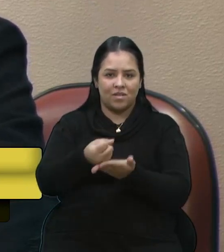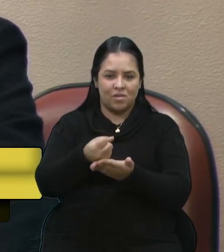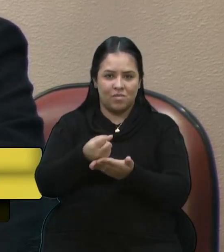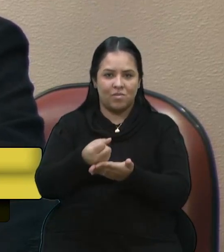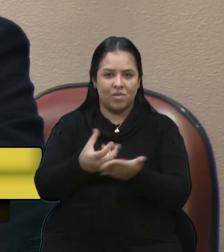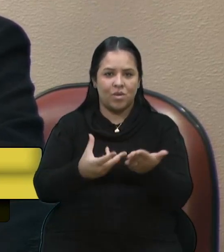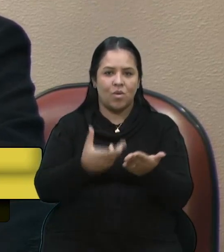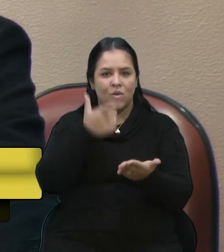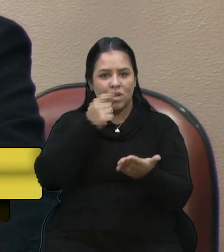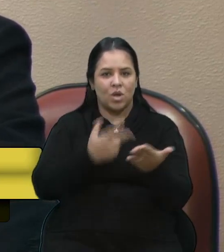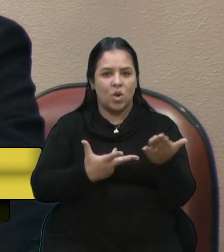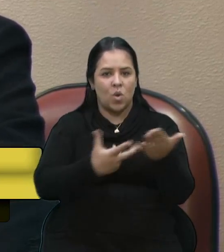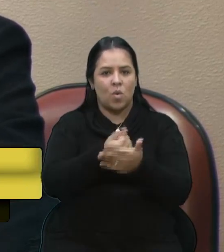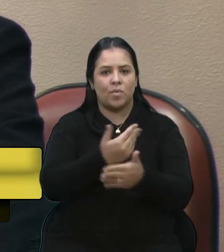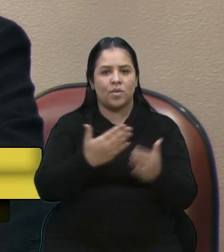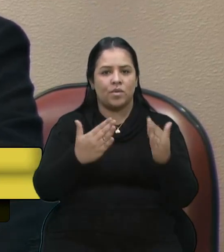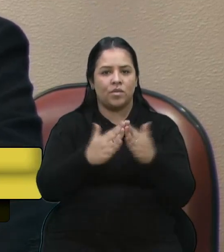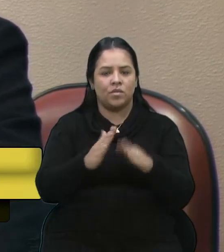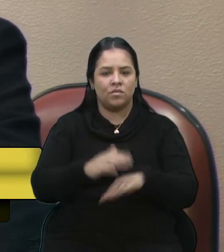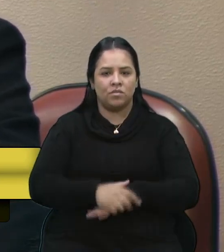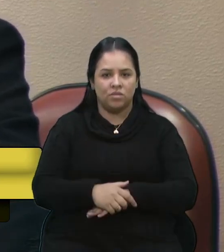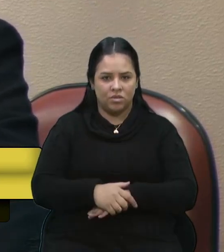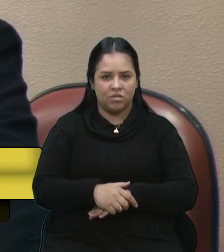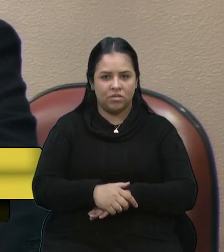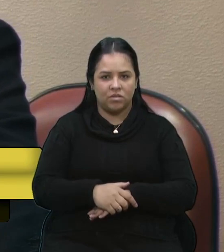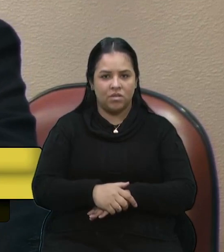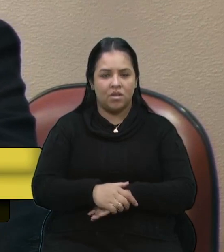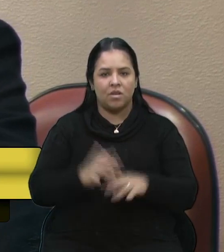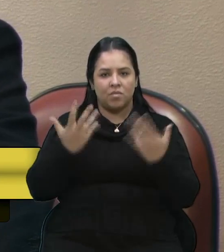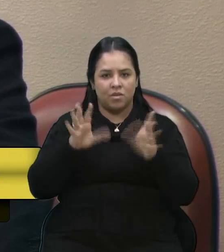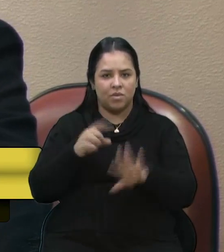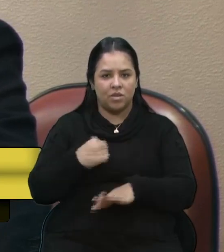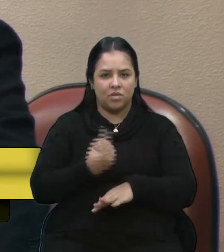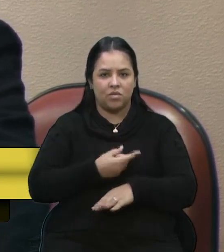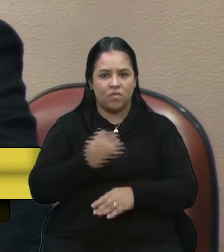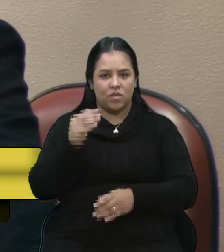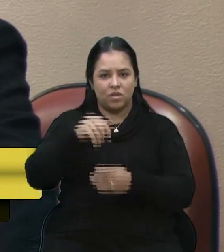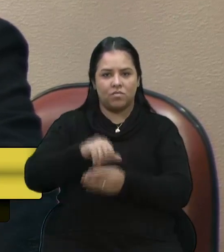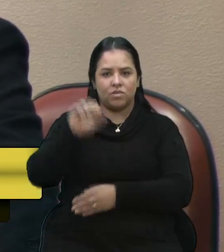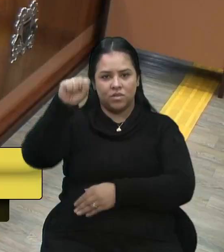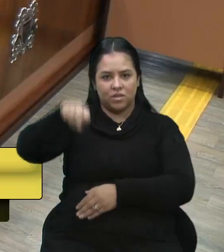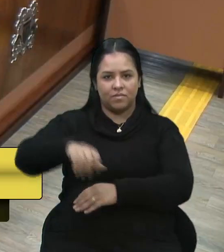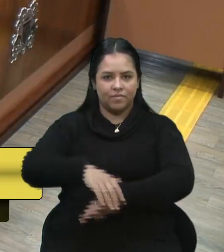essas moradias. Essa palavra, presidente. Então, parabéns, estaremos votando favorável. Muito obrigado.